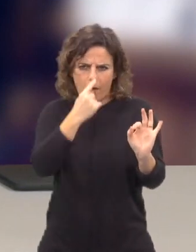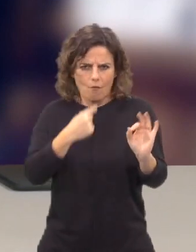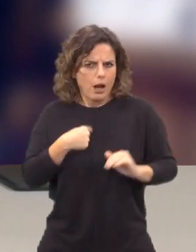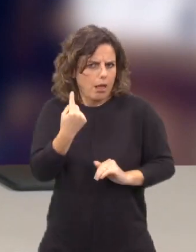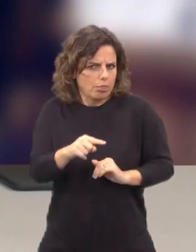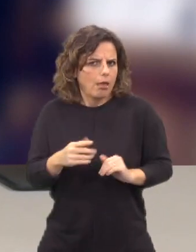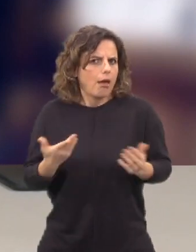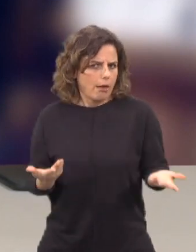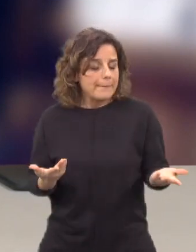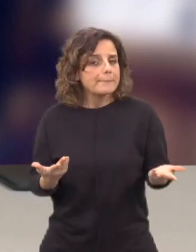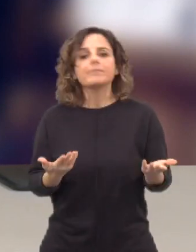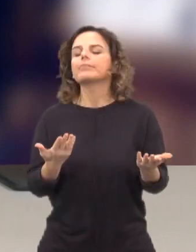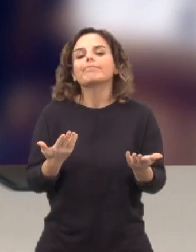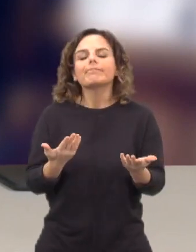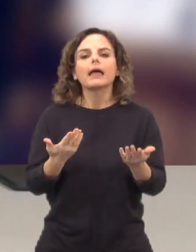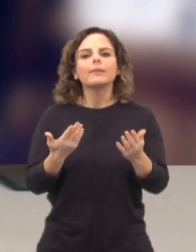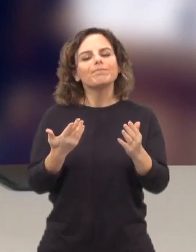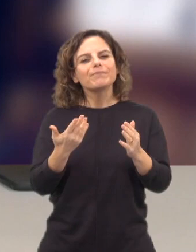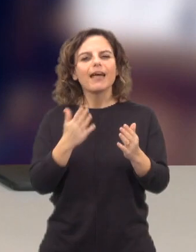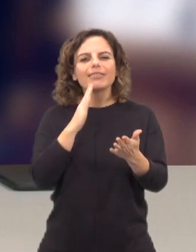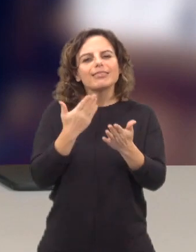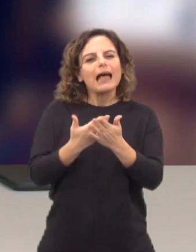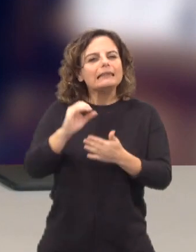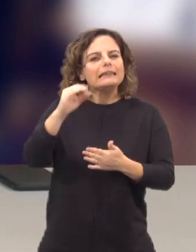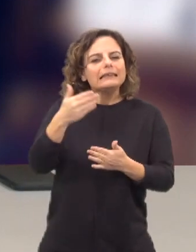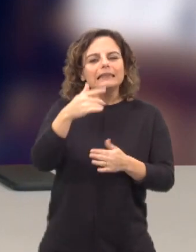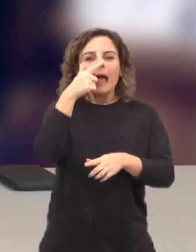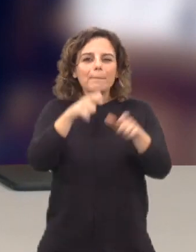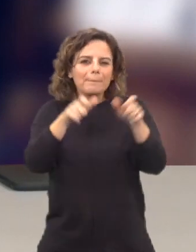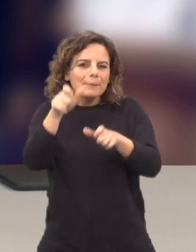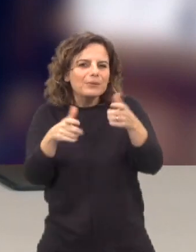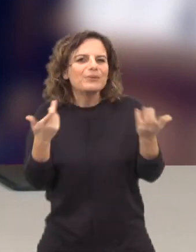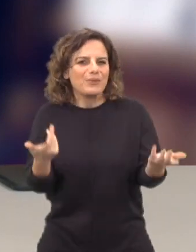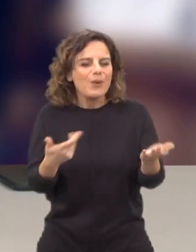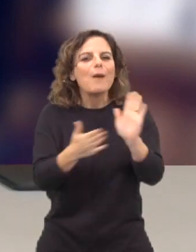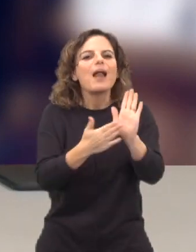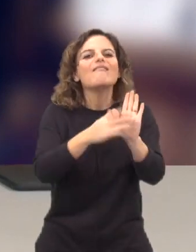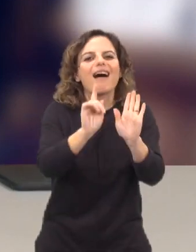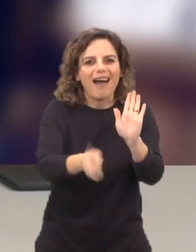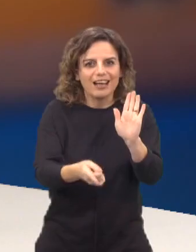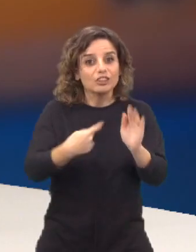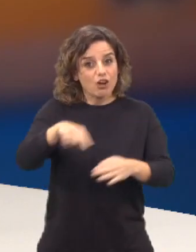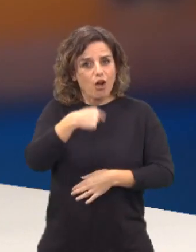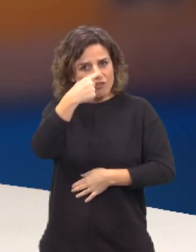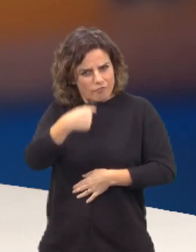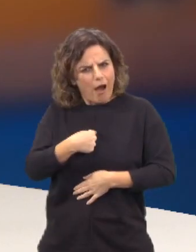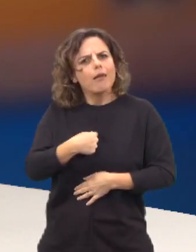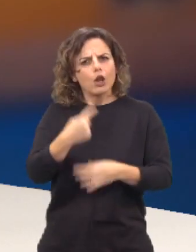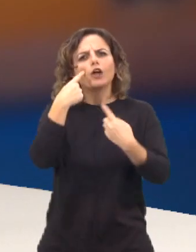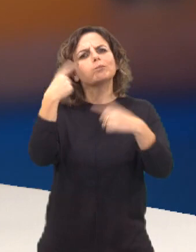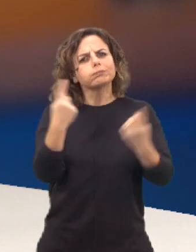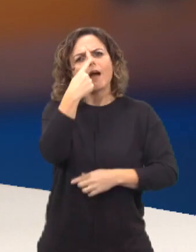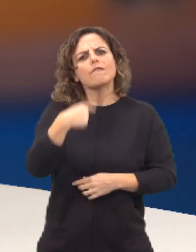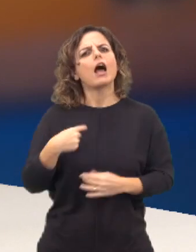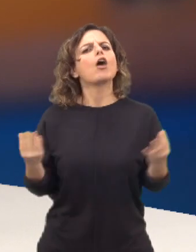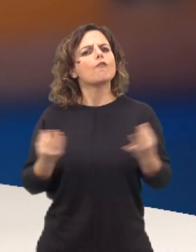a prova principal que podemos dar ao espectador é, quando erramos, reconhecer que erramos, emendar